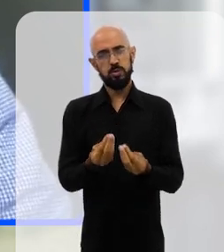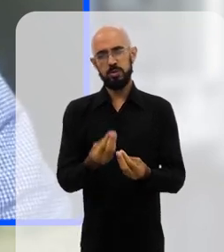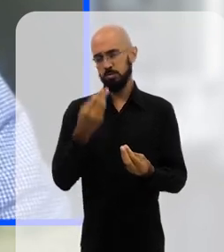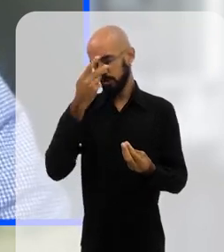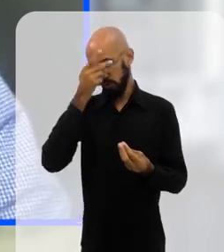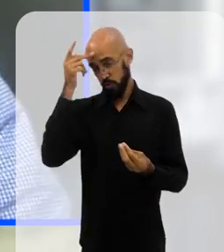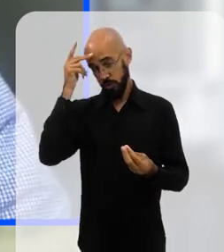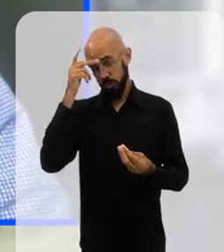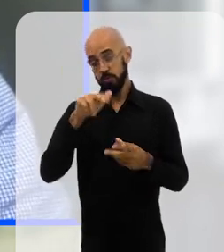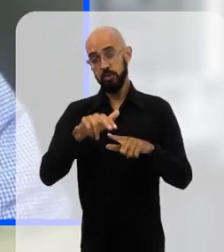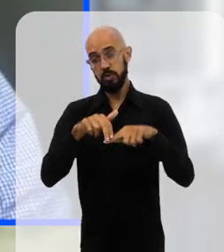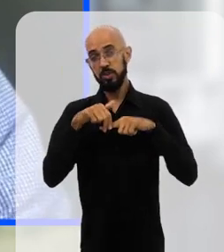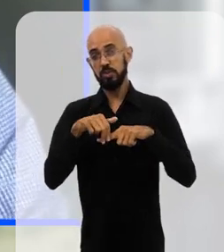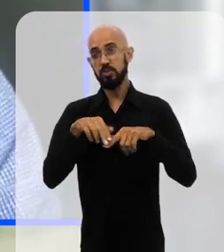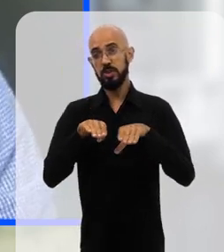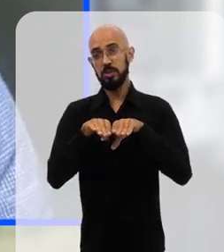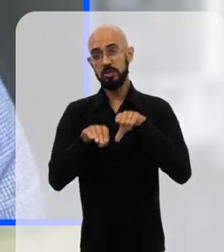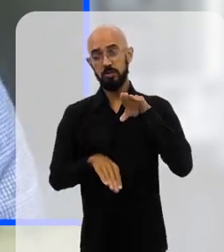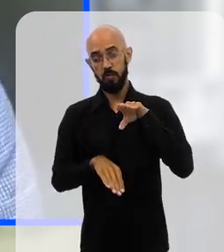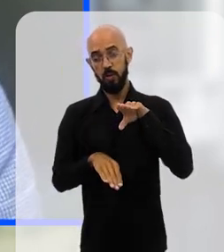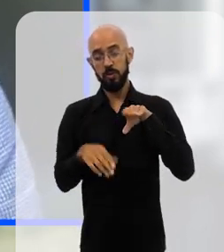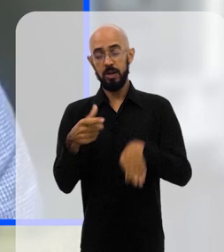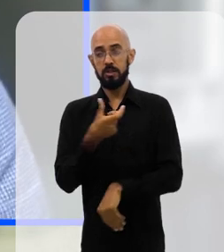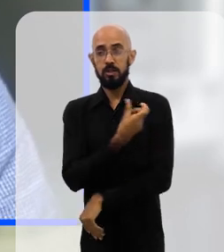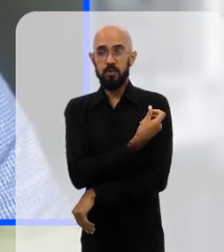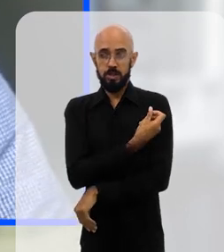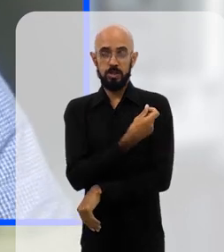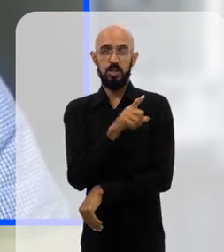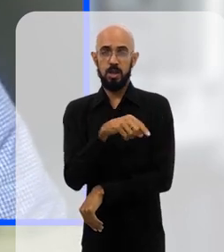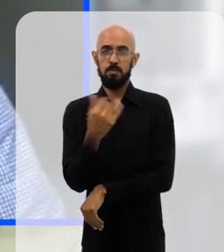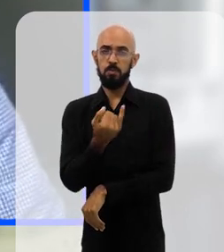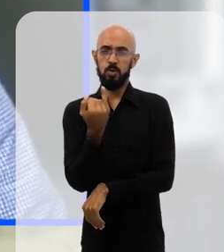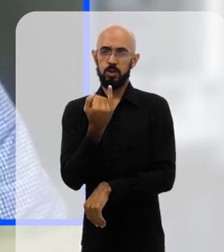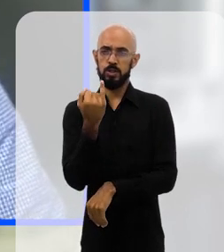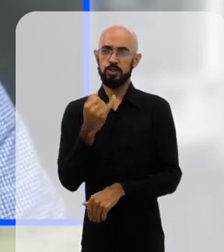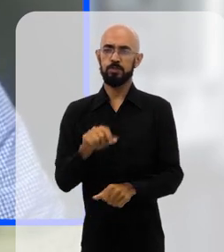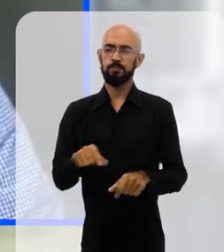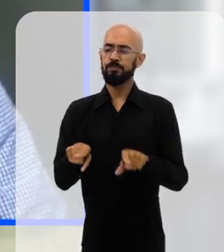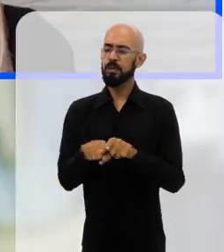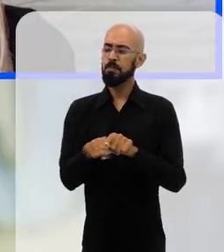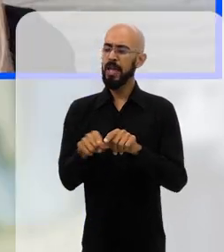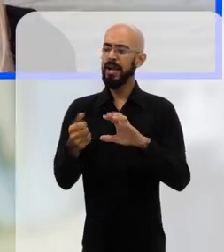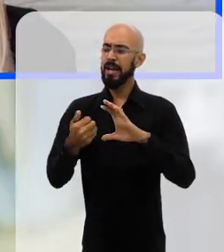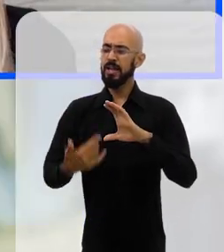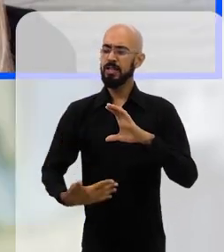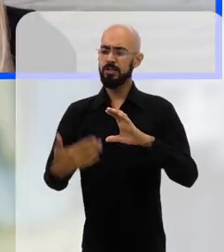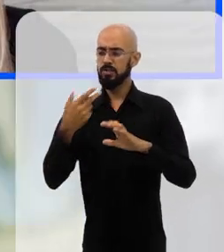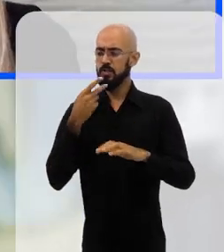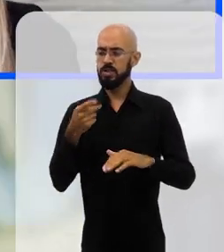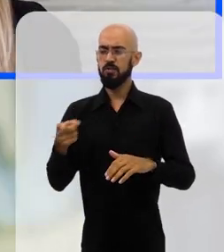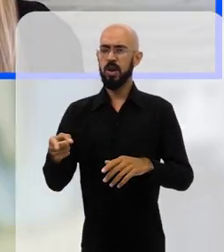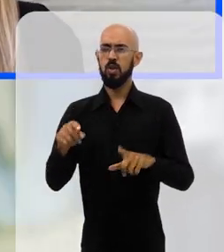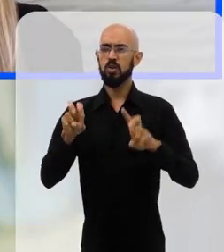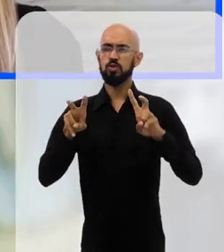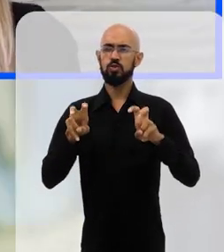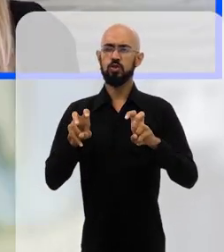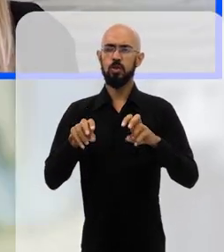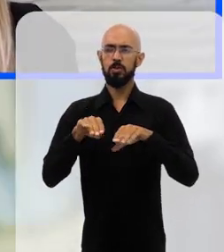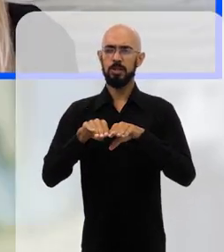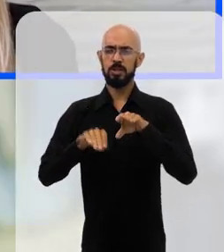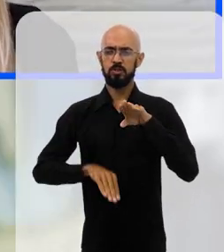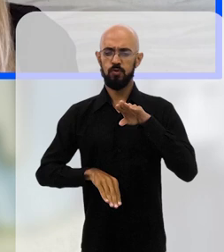então acho que é muito importante falar da questão da desigualdade das vacinas e esse elemento que você traz também a respeito da desigualdade